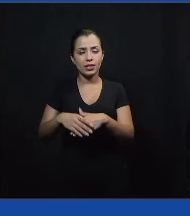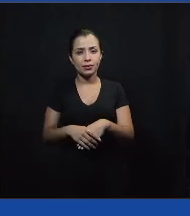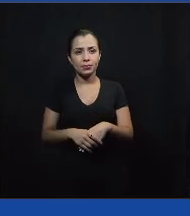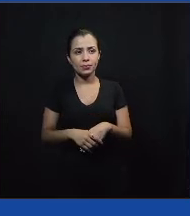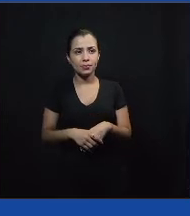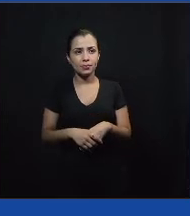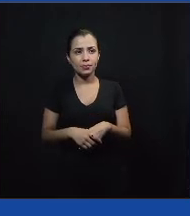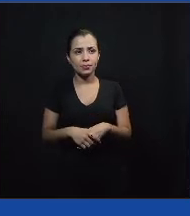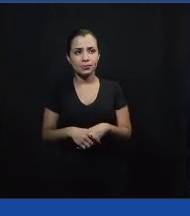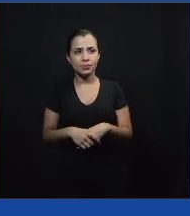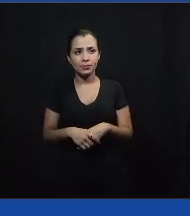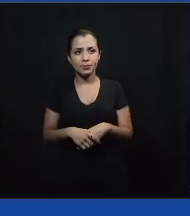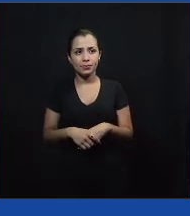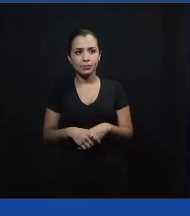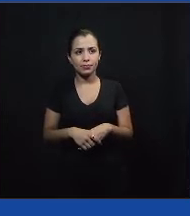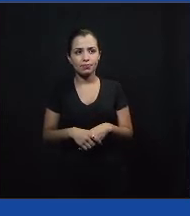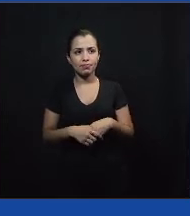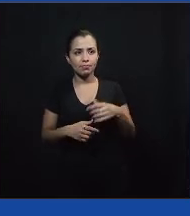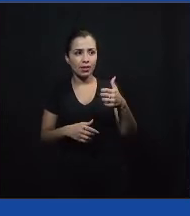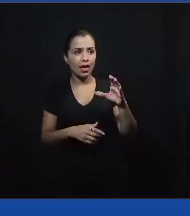Ótimo. Vai lá, Cris.